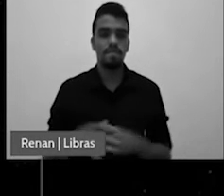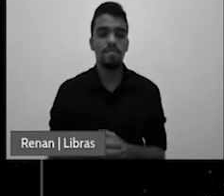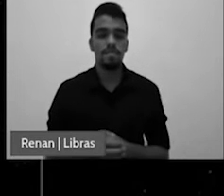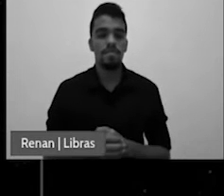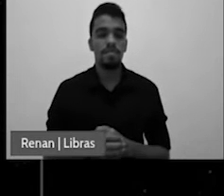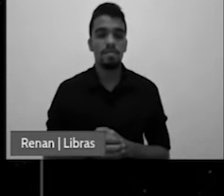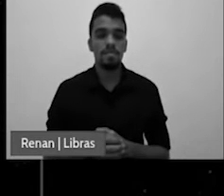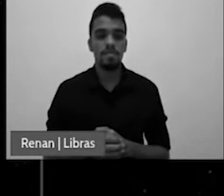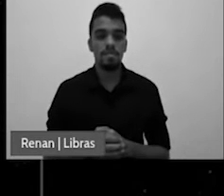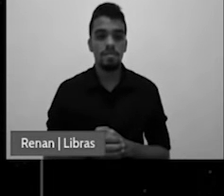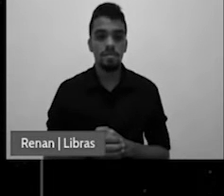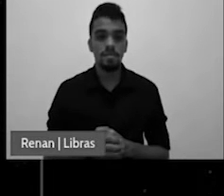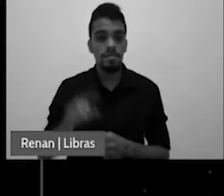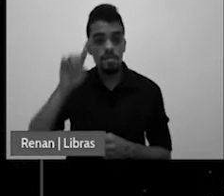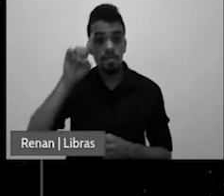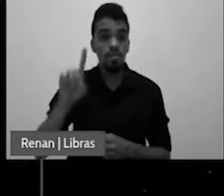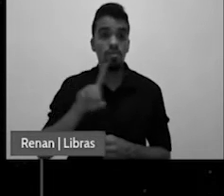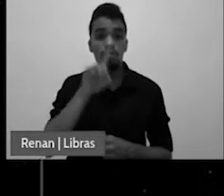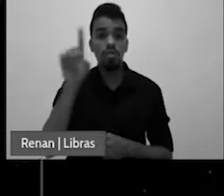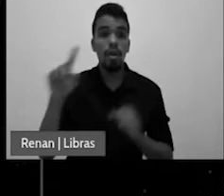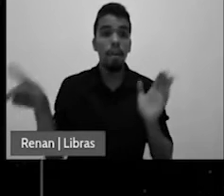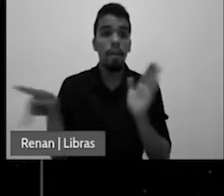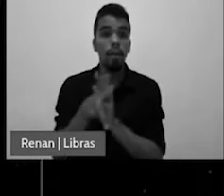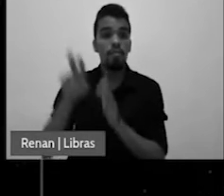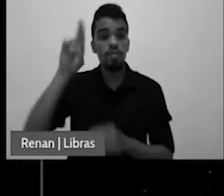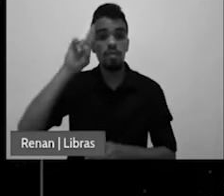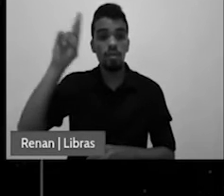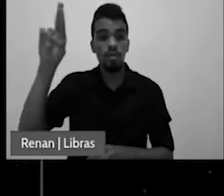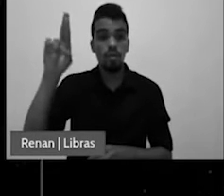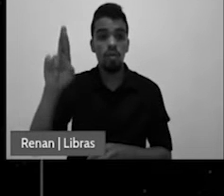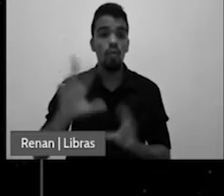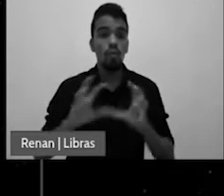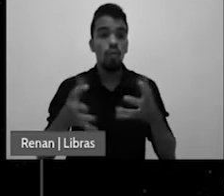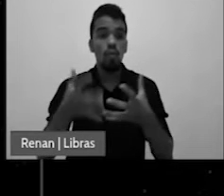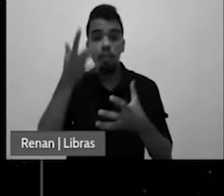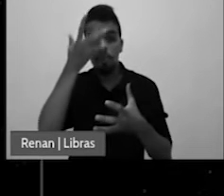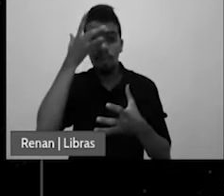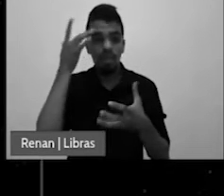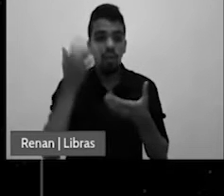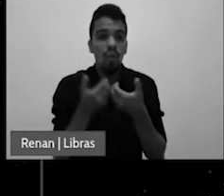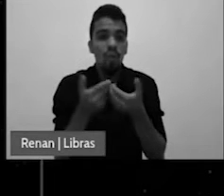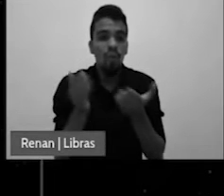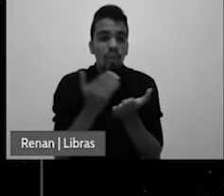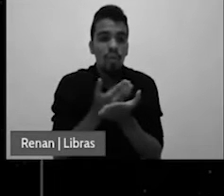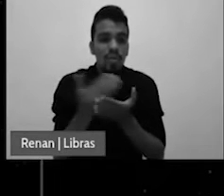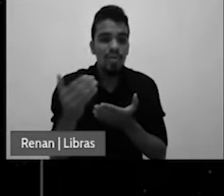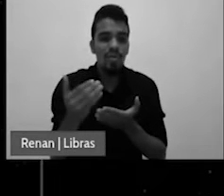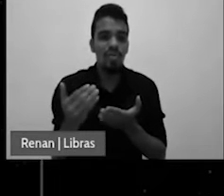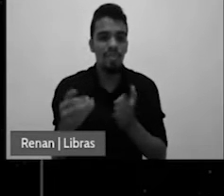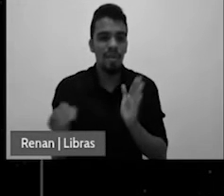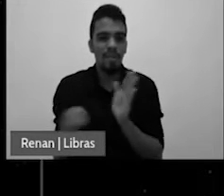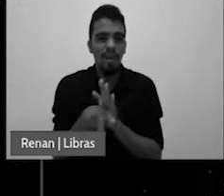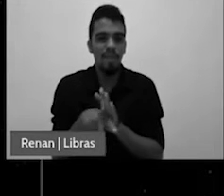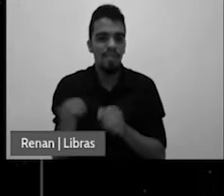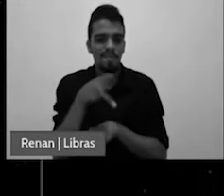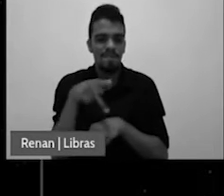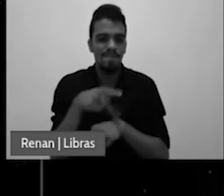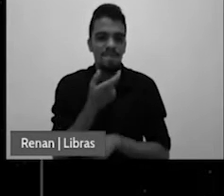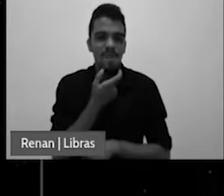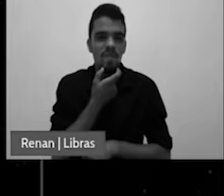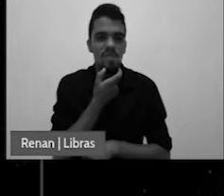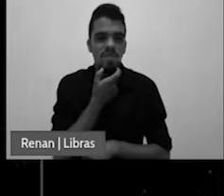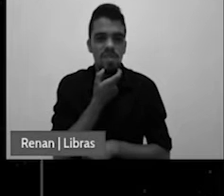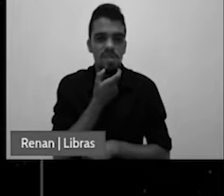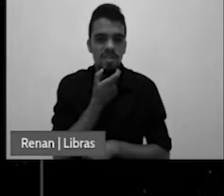foram os protestantes ingleses. E toda uma história, né, acerca disso, você pode ver em alguns livros, como esse, A Day